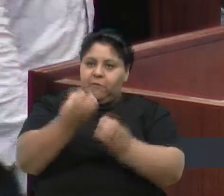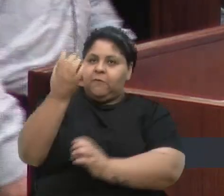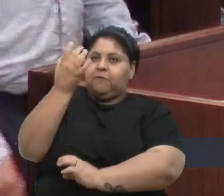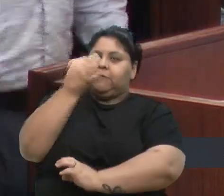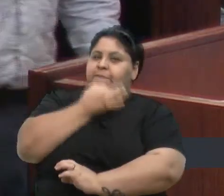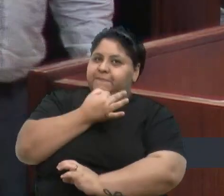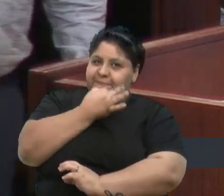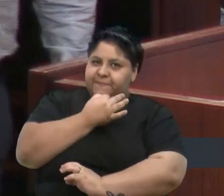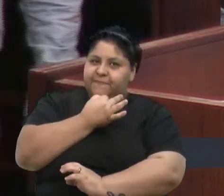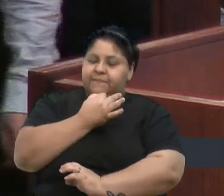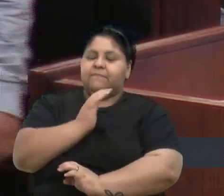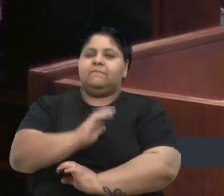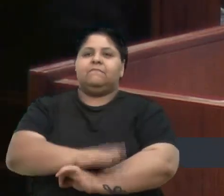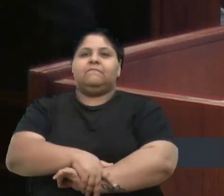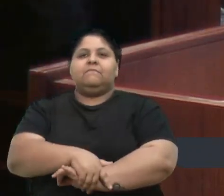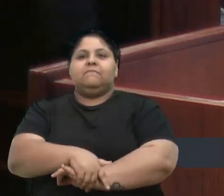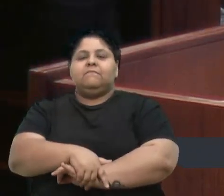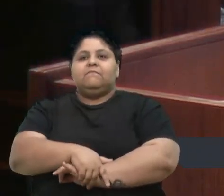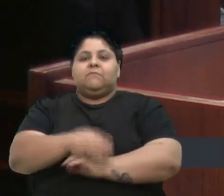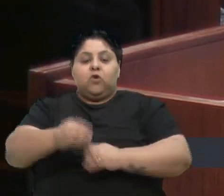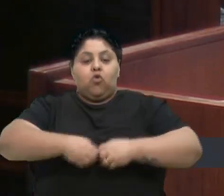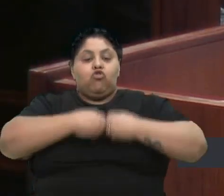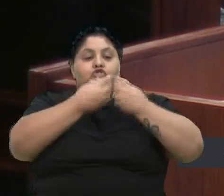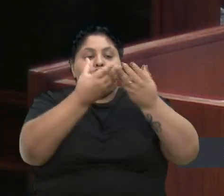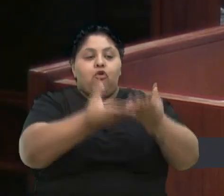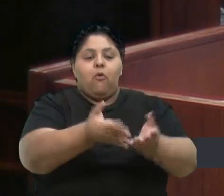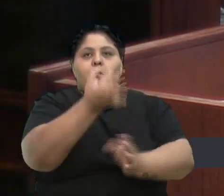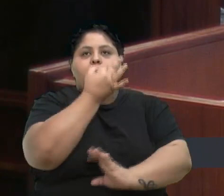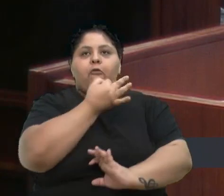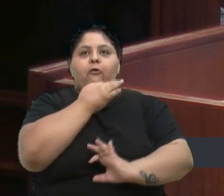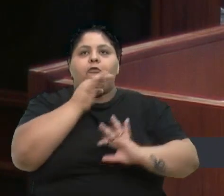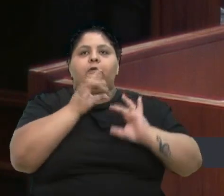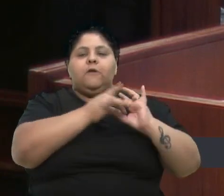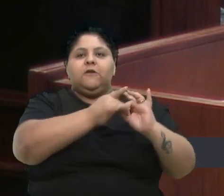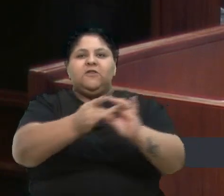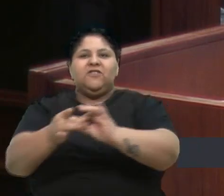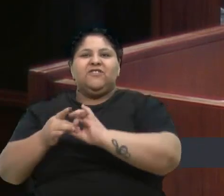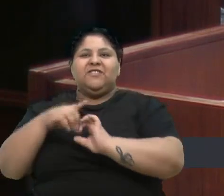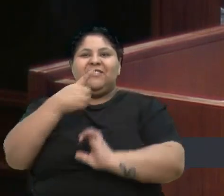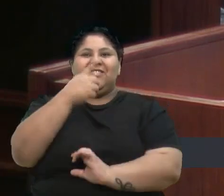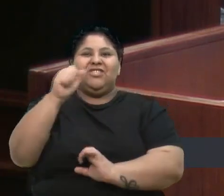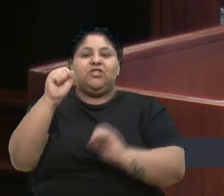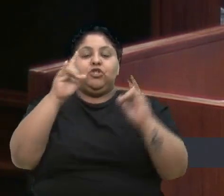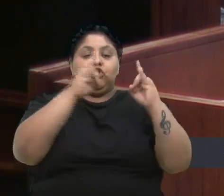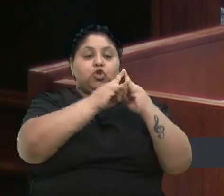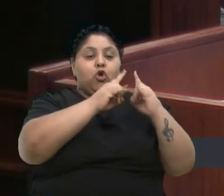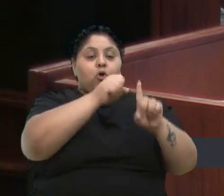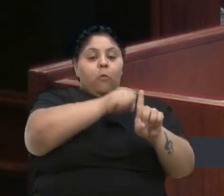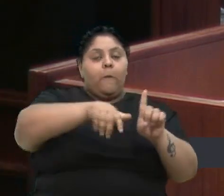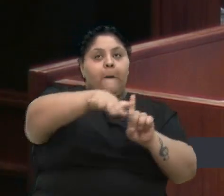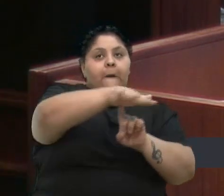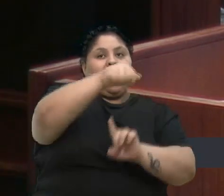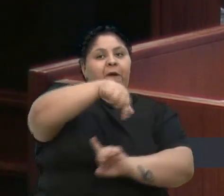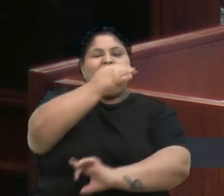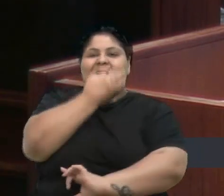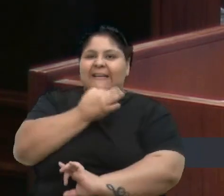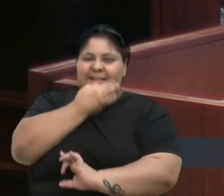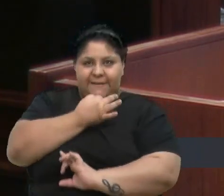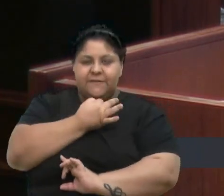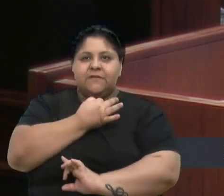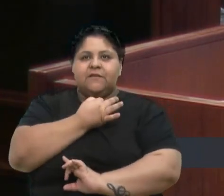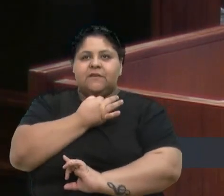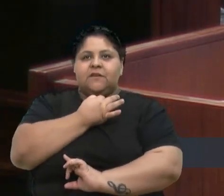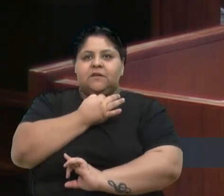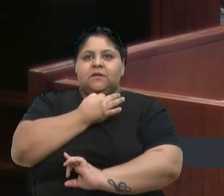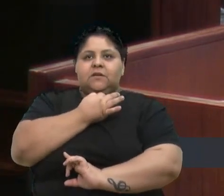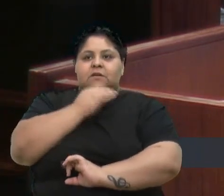Sul. O Doa Caxias é a união de 18 instituições sociais de Caxias do Sul para